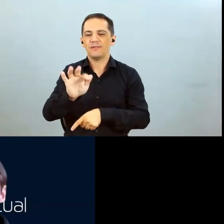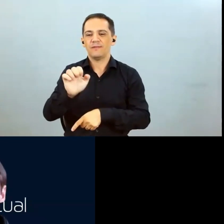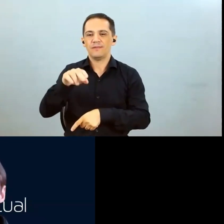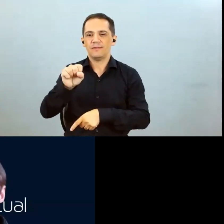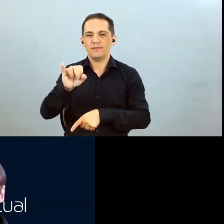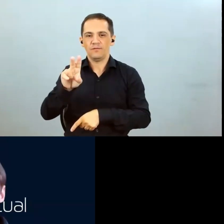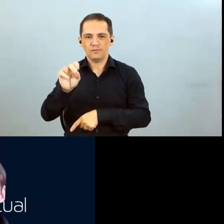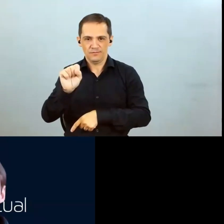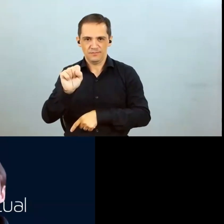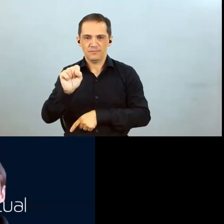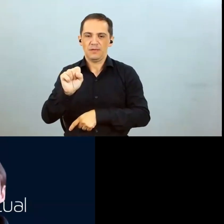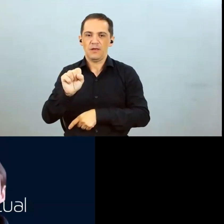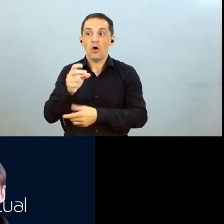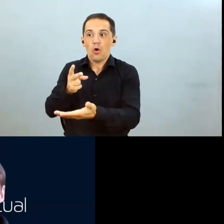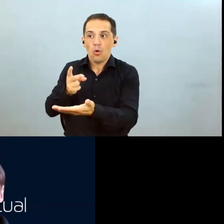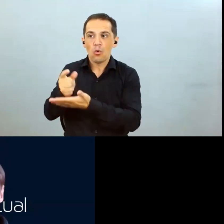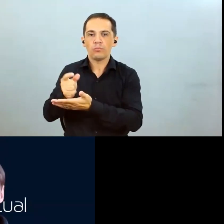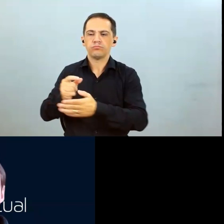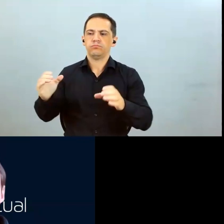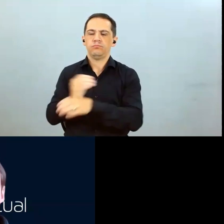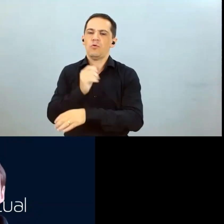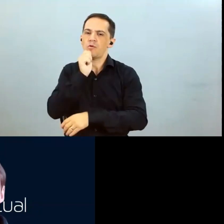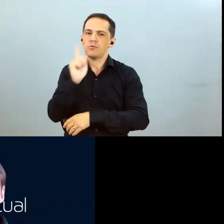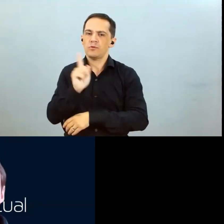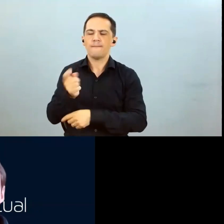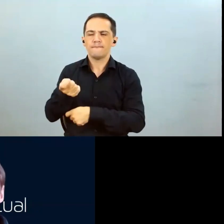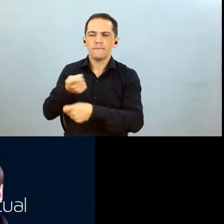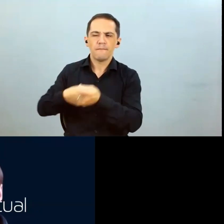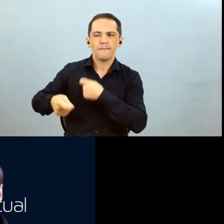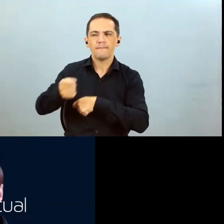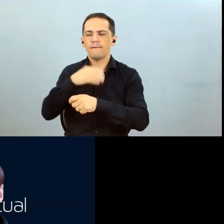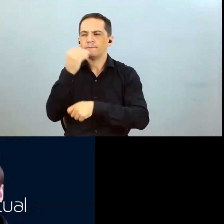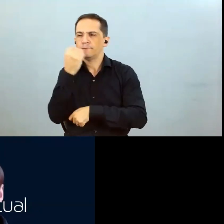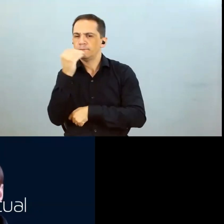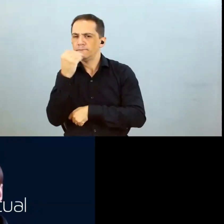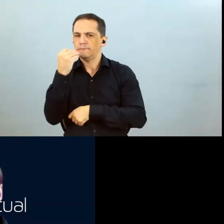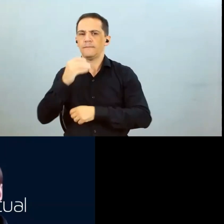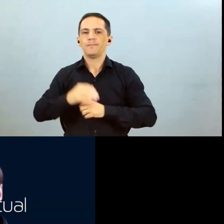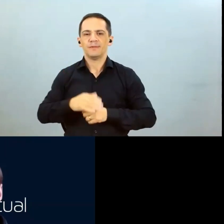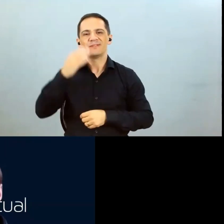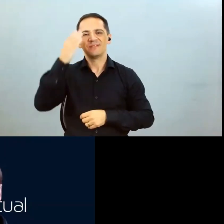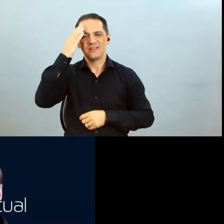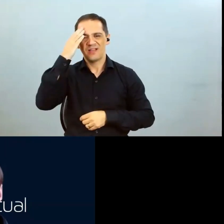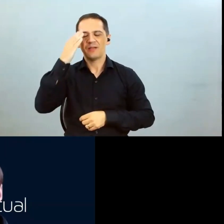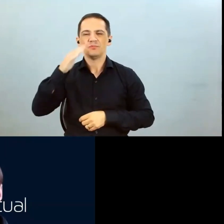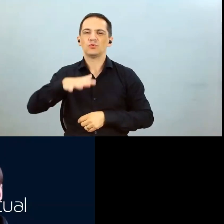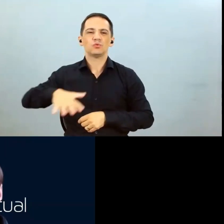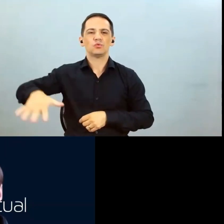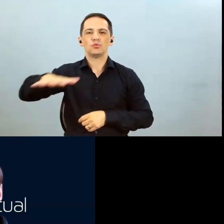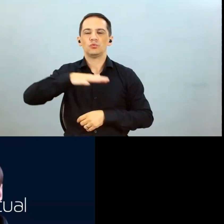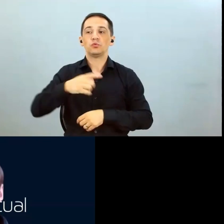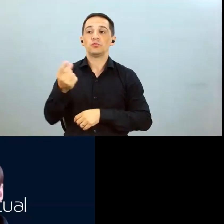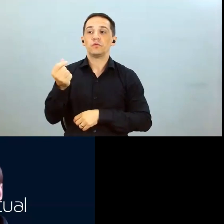defensivos agrícolas, então estamos negociando e também o cenário internacional, ele está de queda, de ajuste para baixo nos preços dos defensivos,